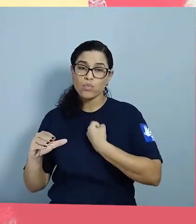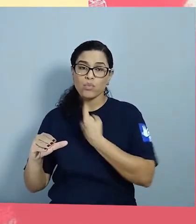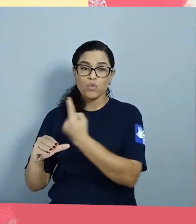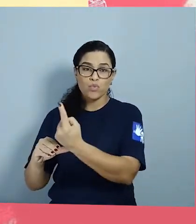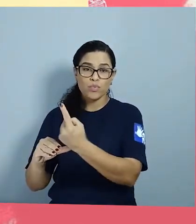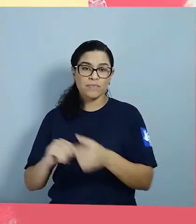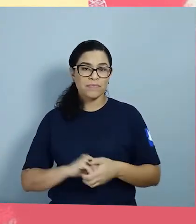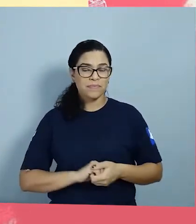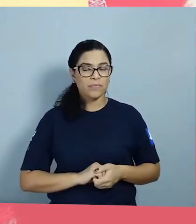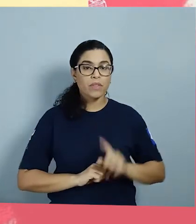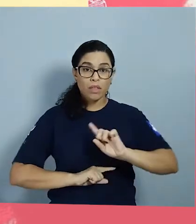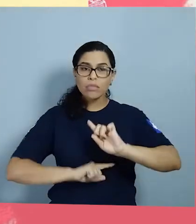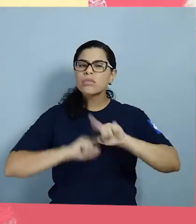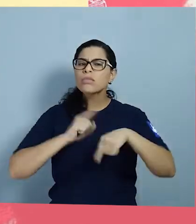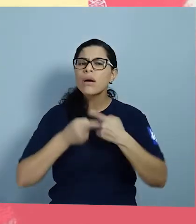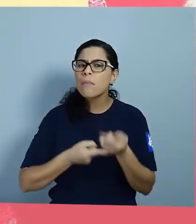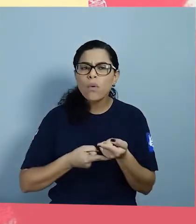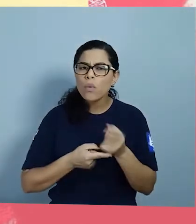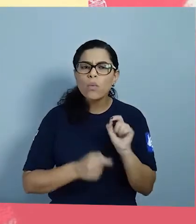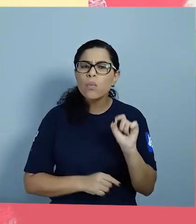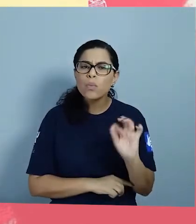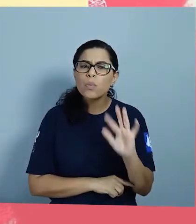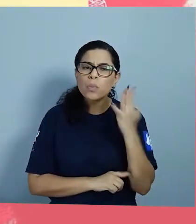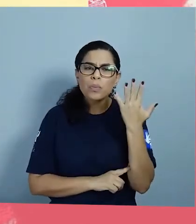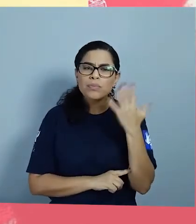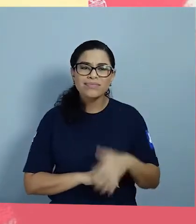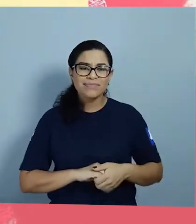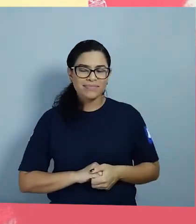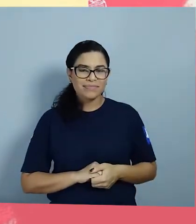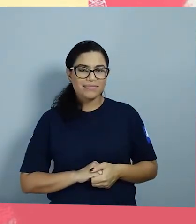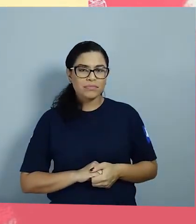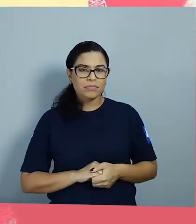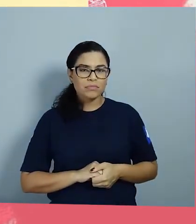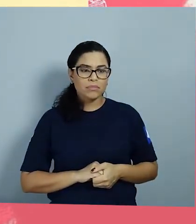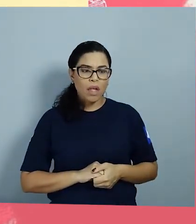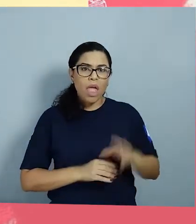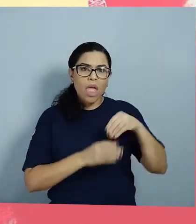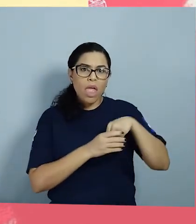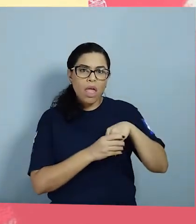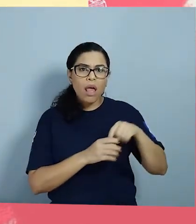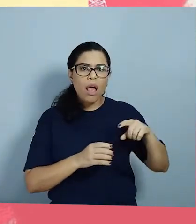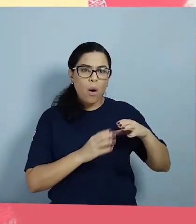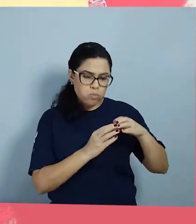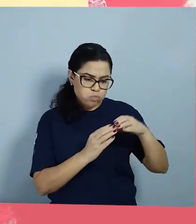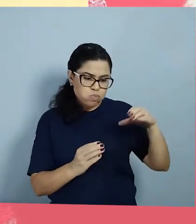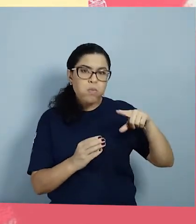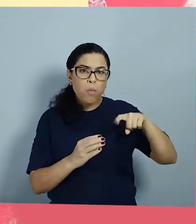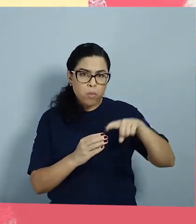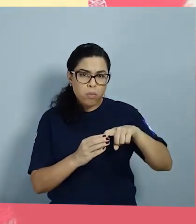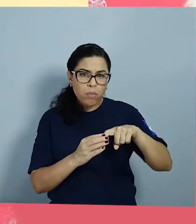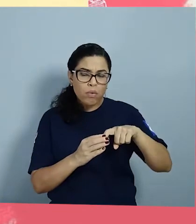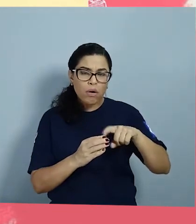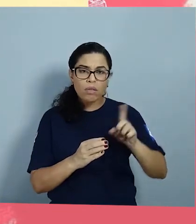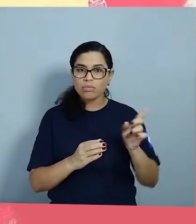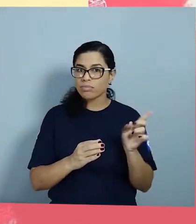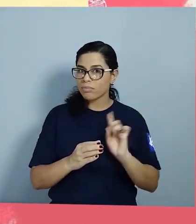aqui no número 1 Depois que ela sai do ovo Ela entra no casulo?